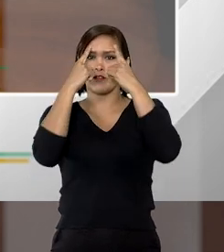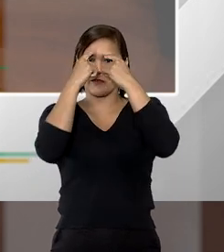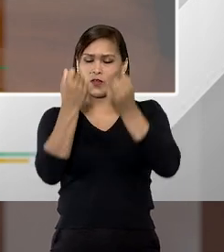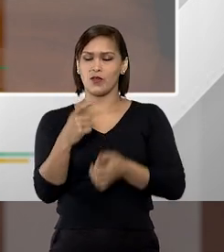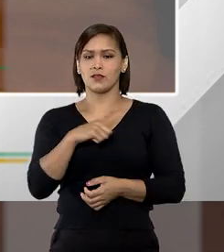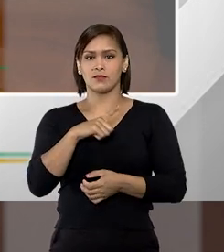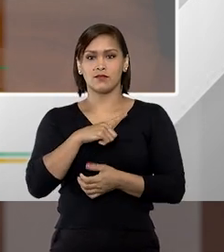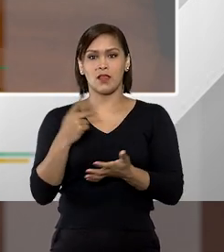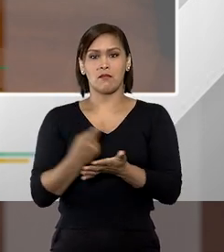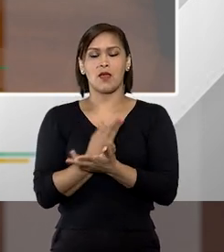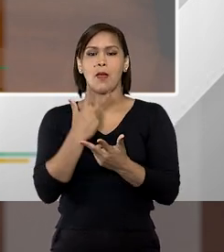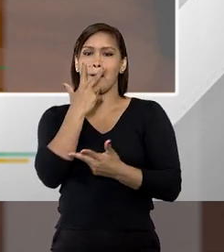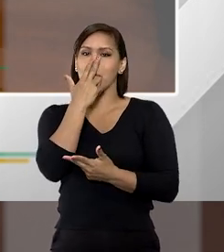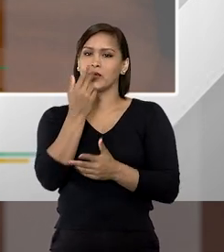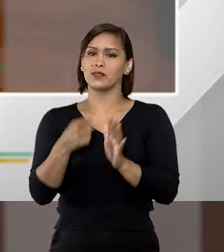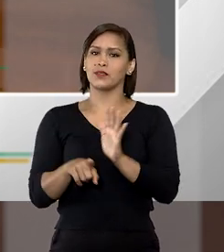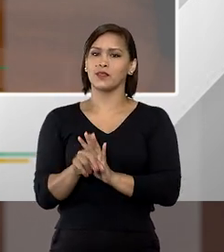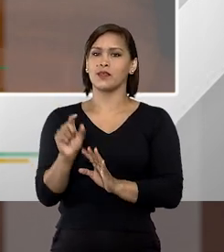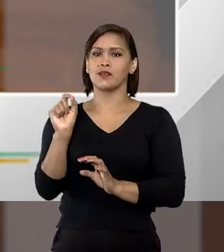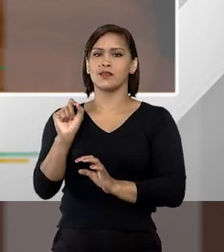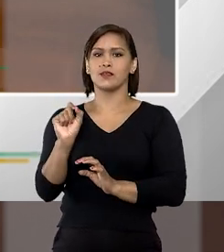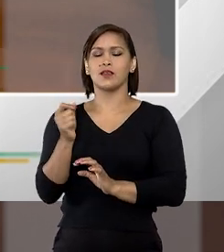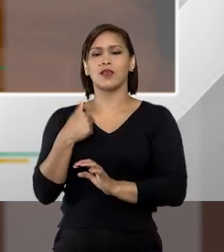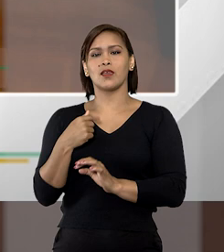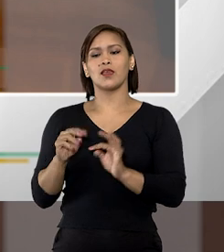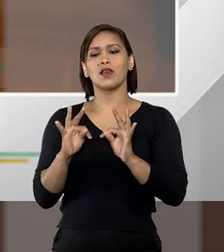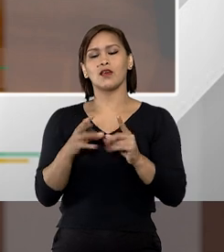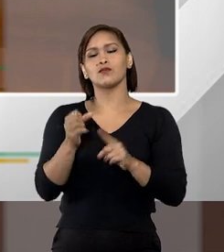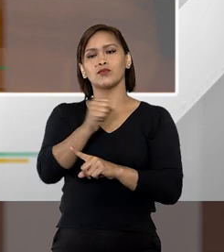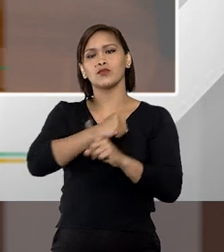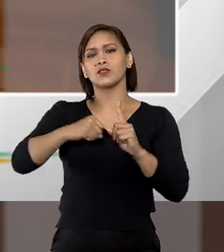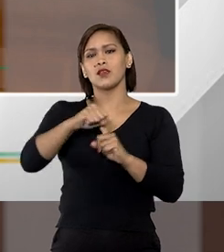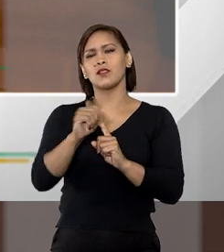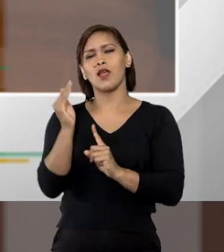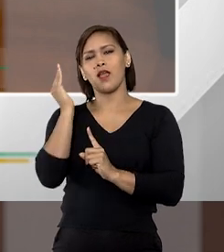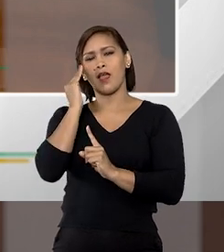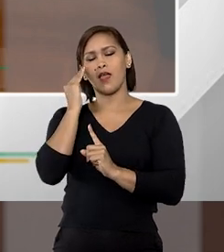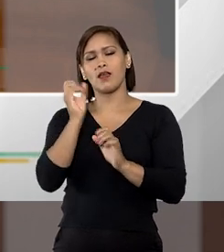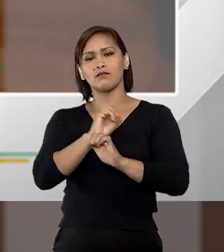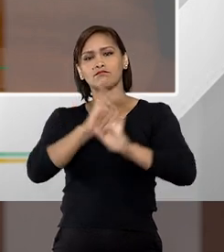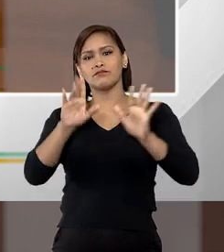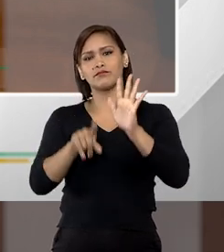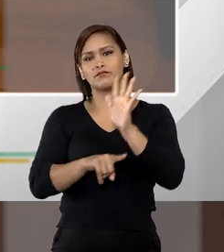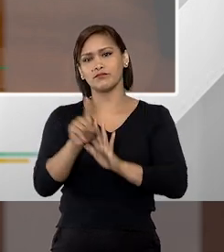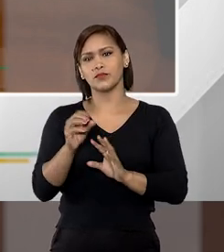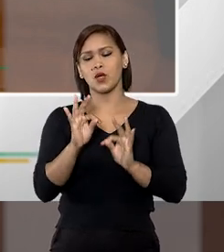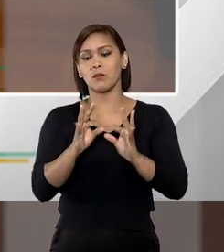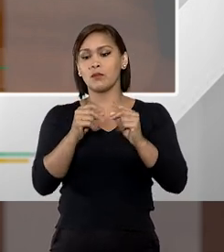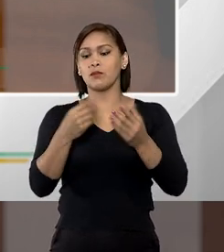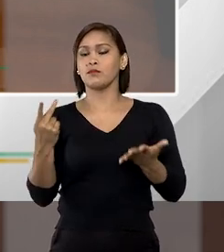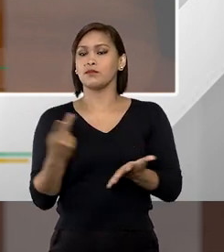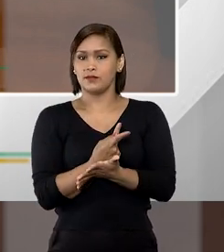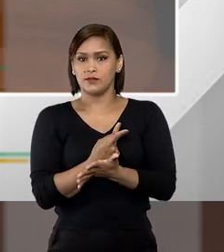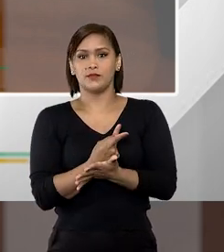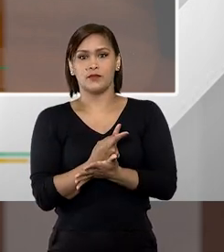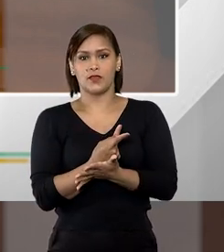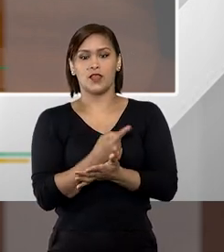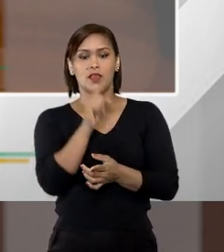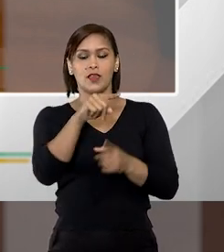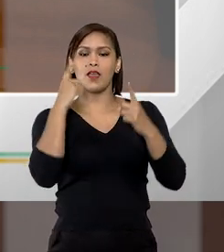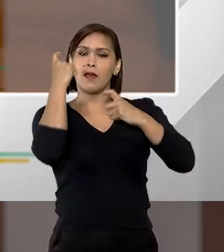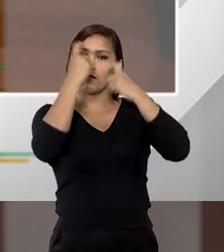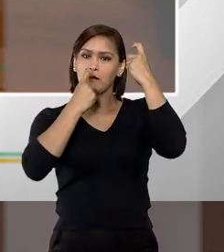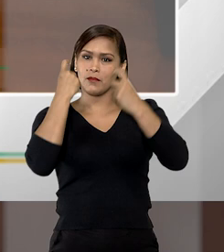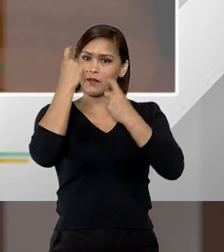teríamos mas parece que a nossa sociedade ainda não despertou não despertou para isso que é essa